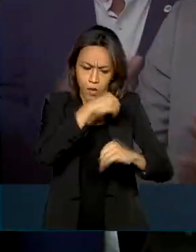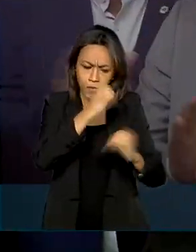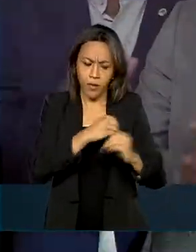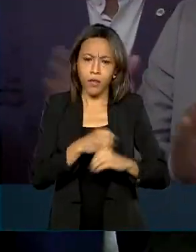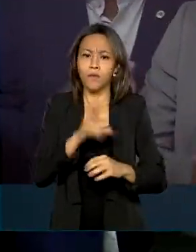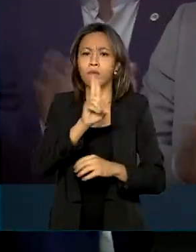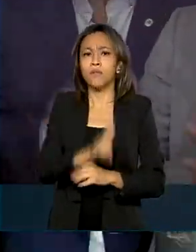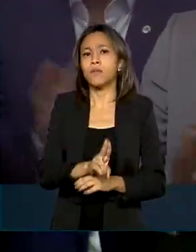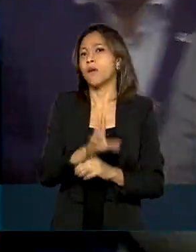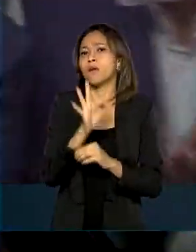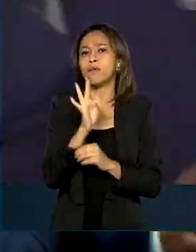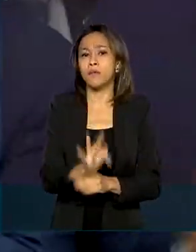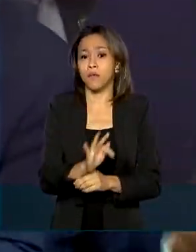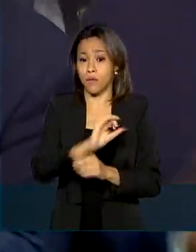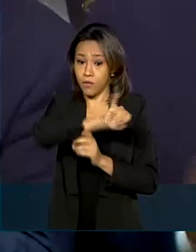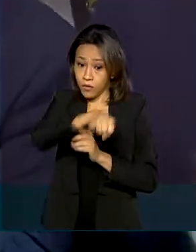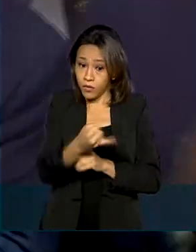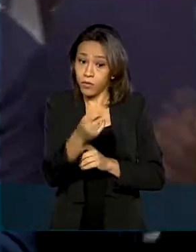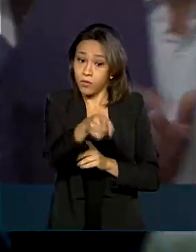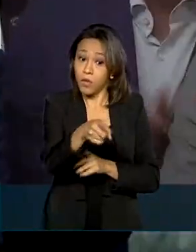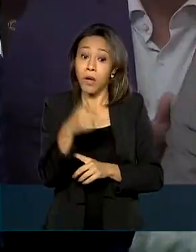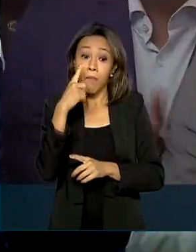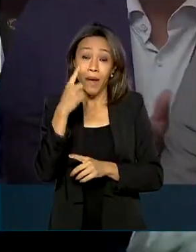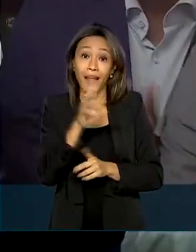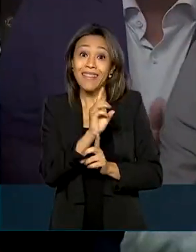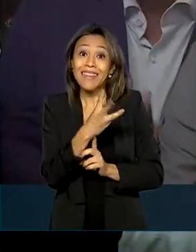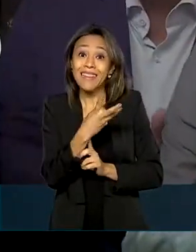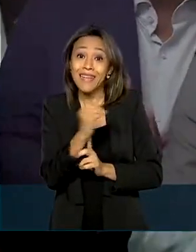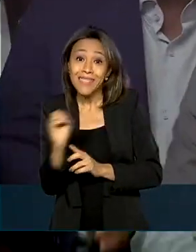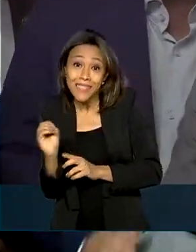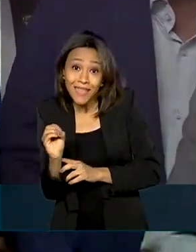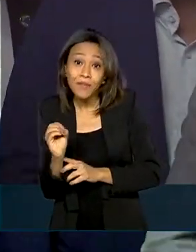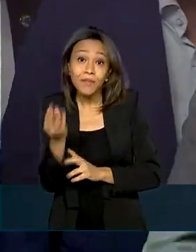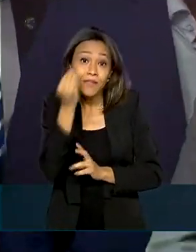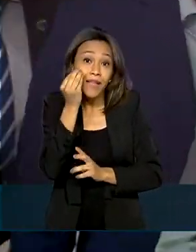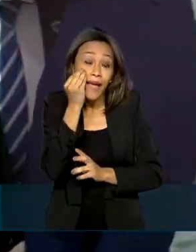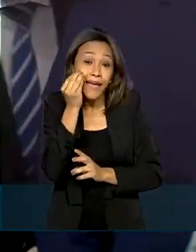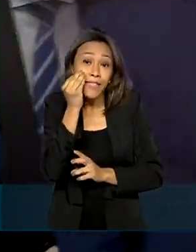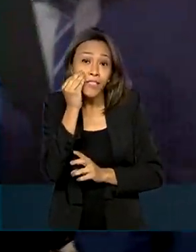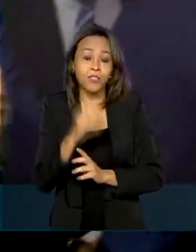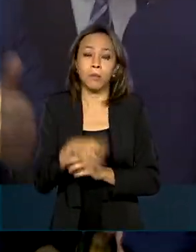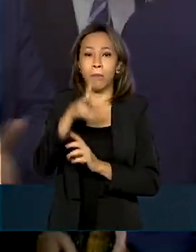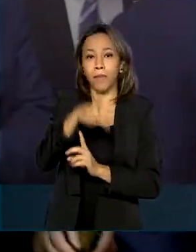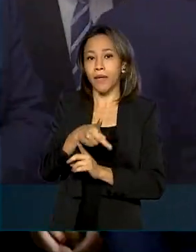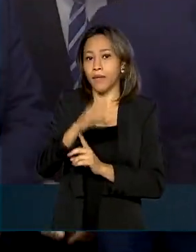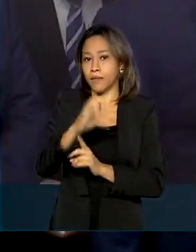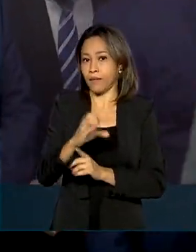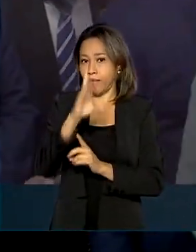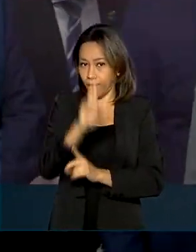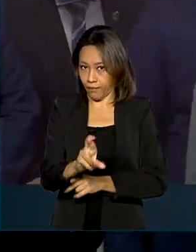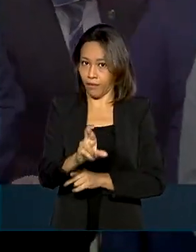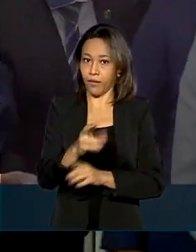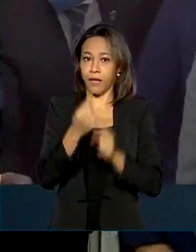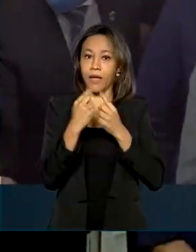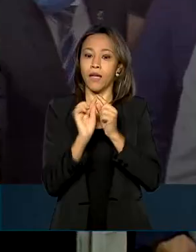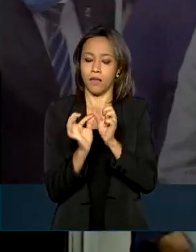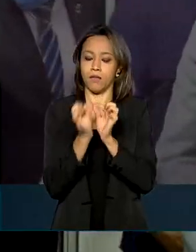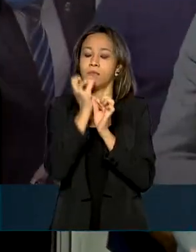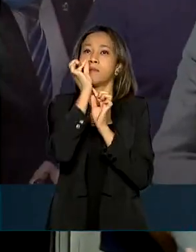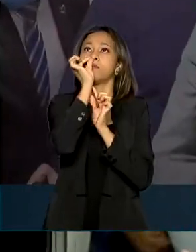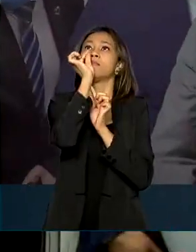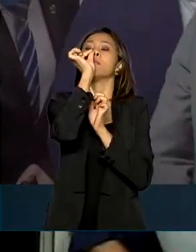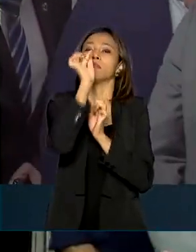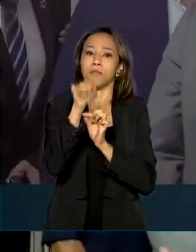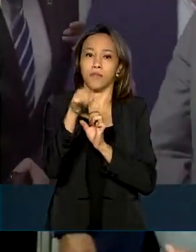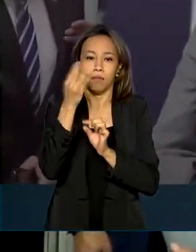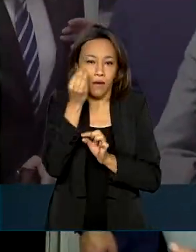de realizar 300 testes por dia do tipo PCR. Ao todo, o país terá 13 laboratórios de campanha,